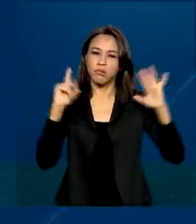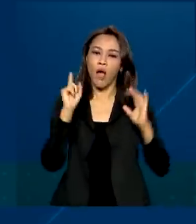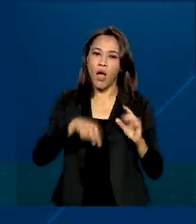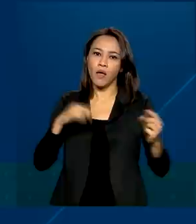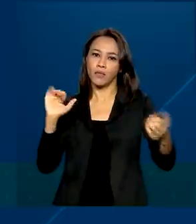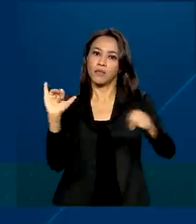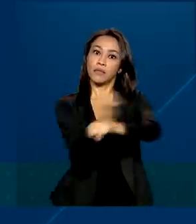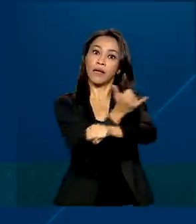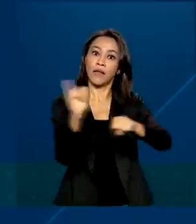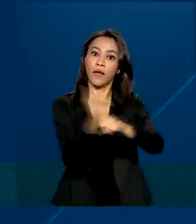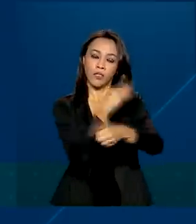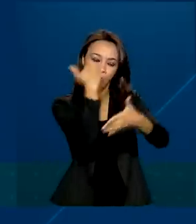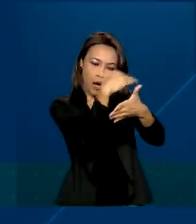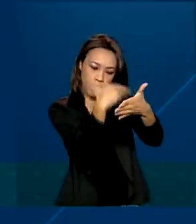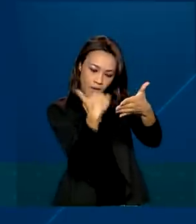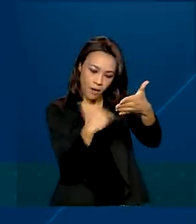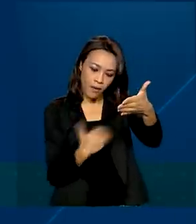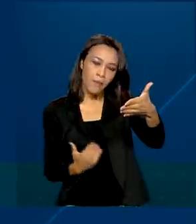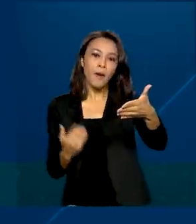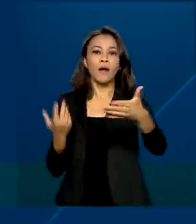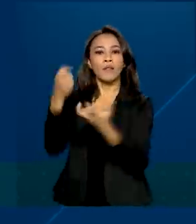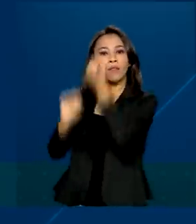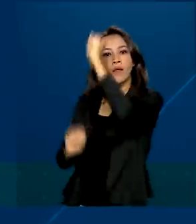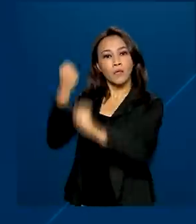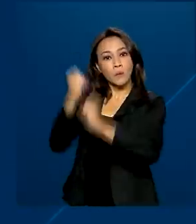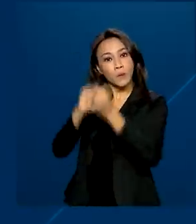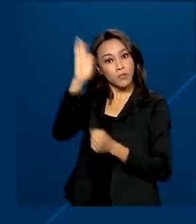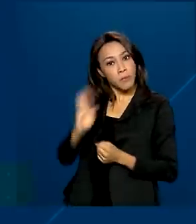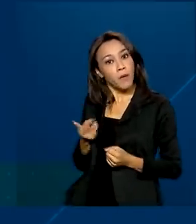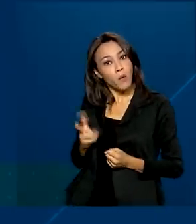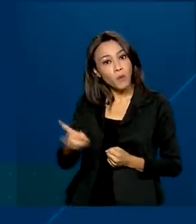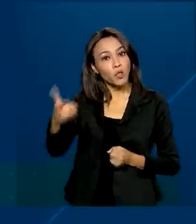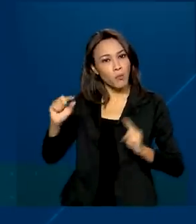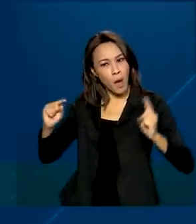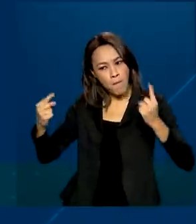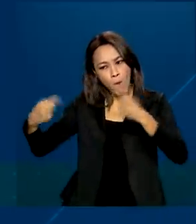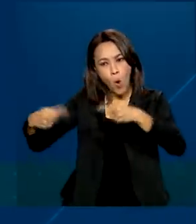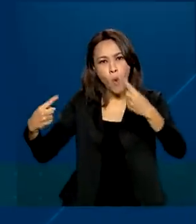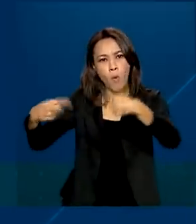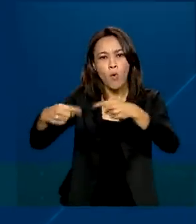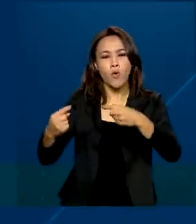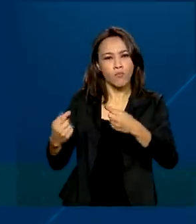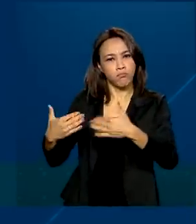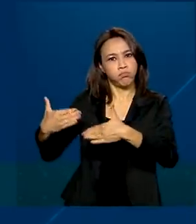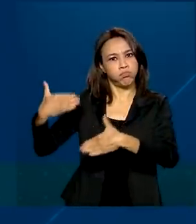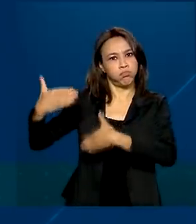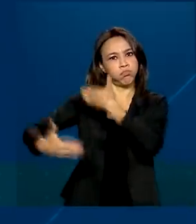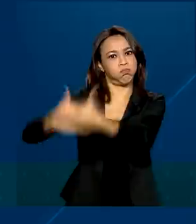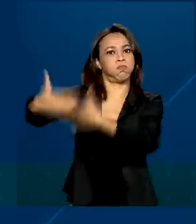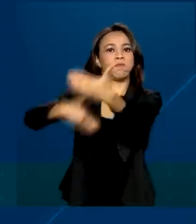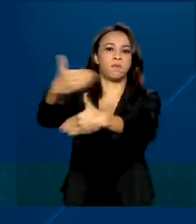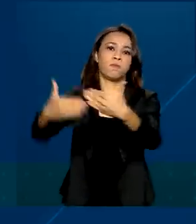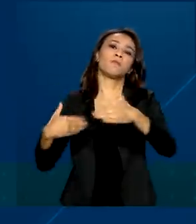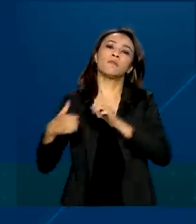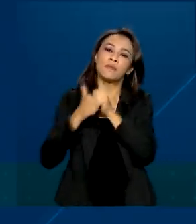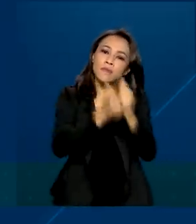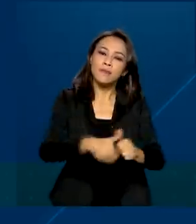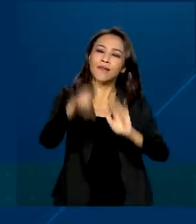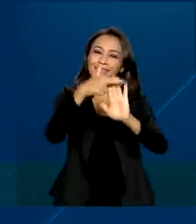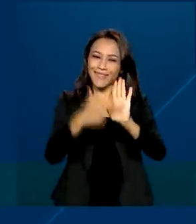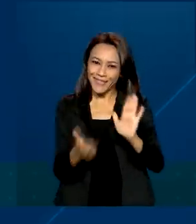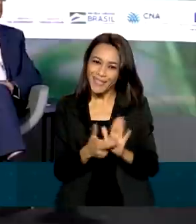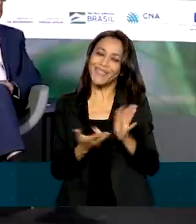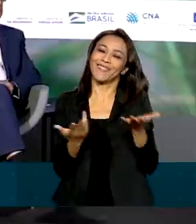indústria brasileira para manter a competitividade e atender as crescentes exigências do mercado